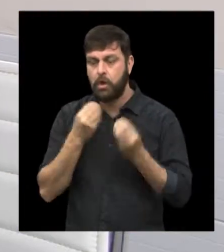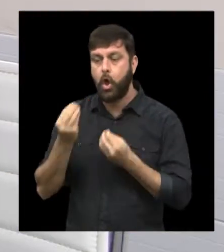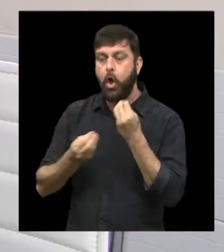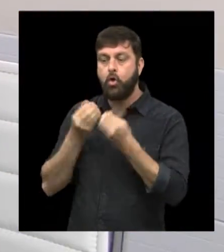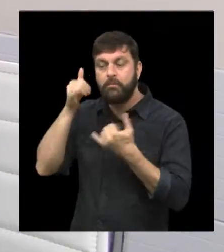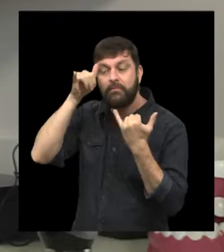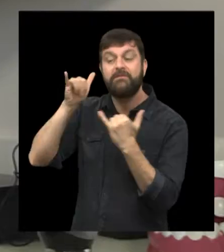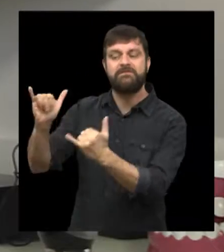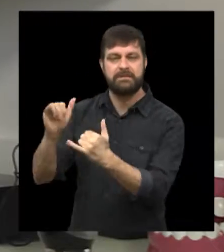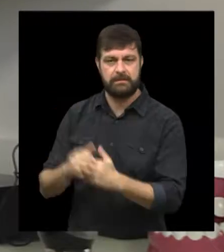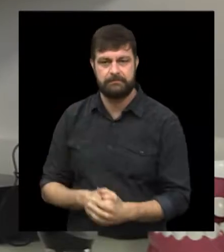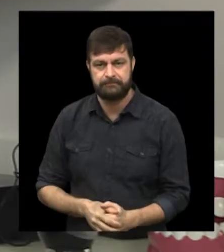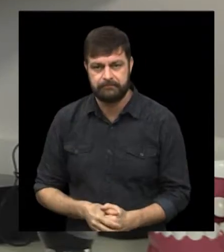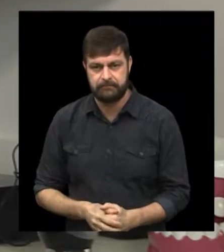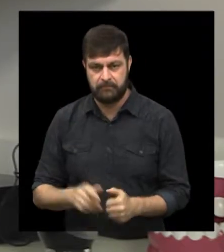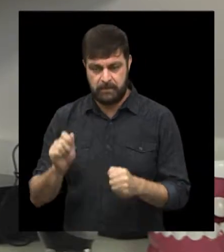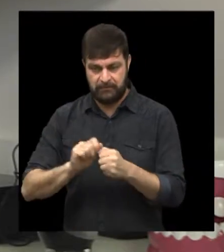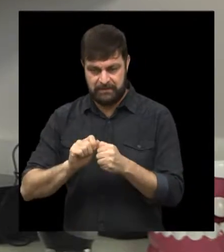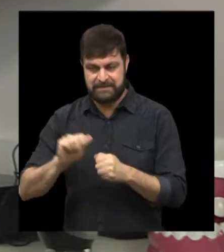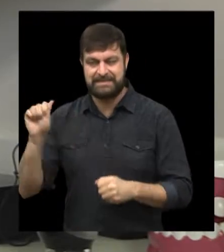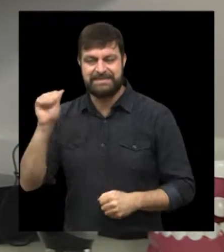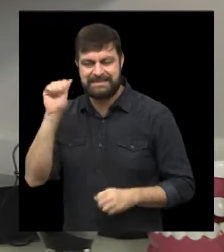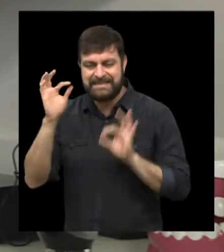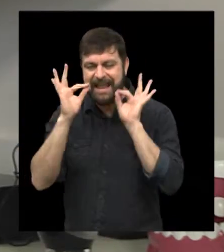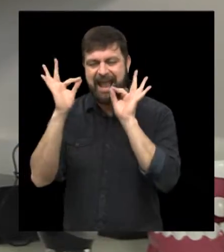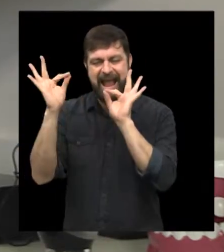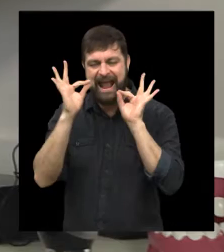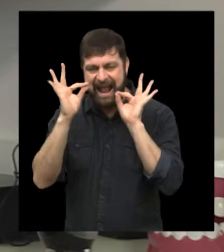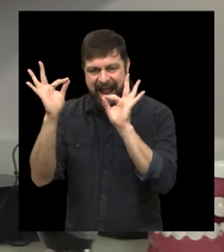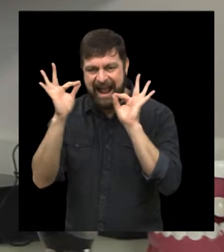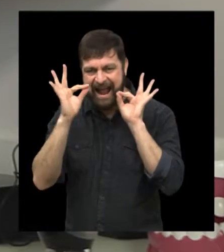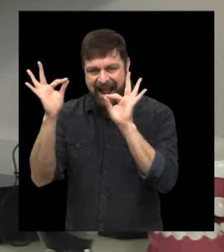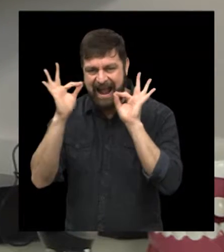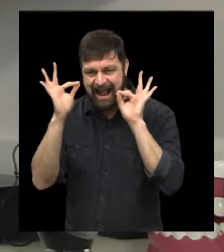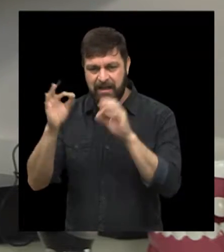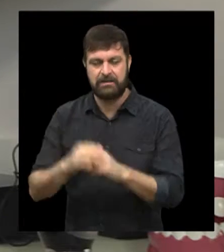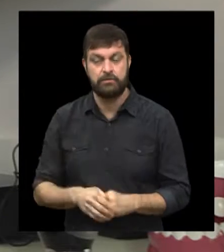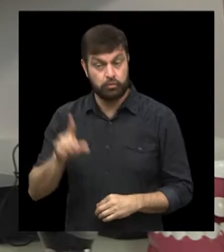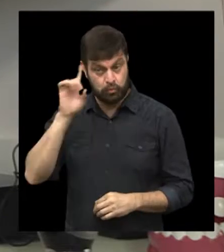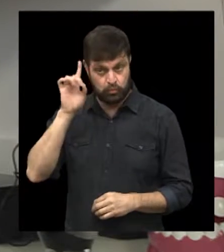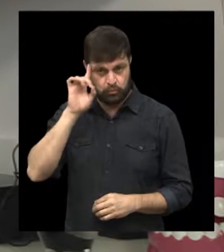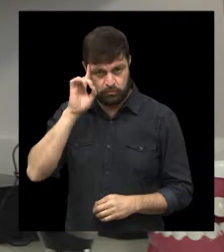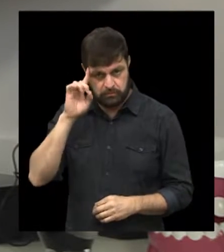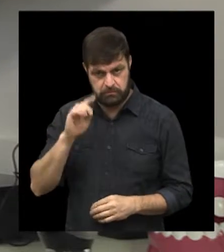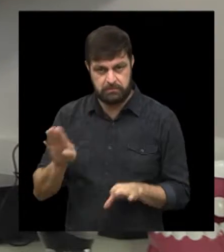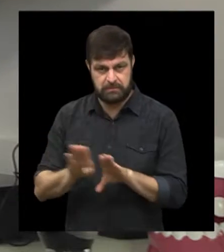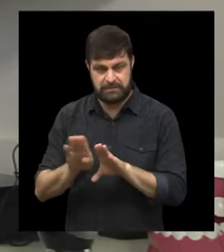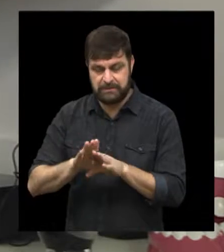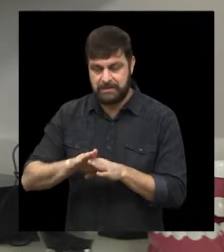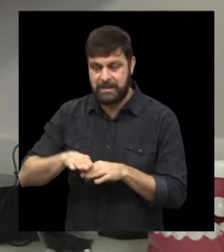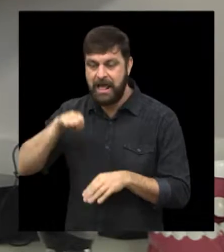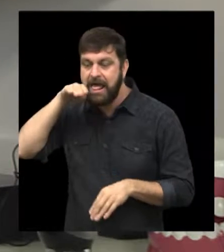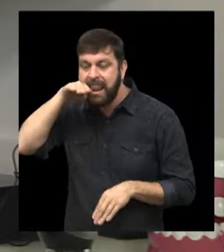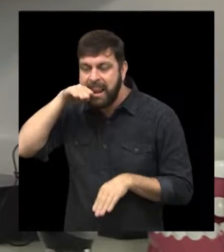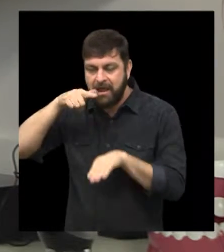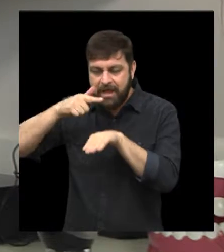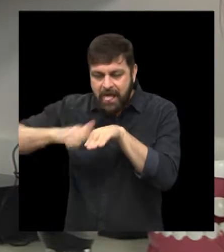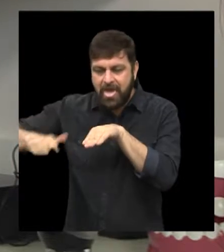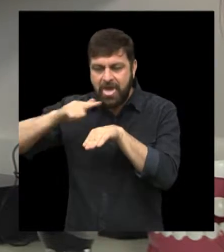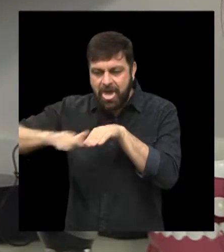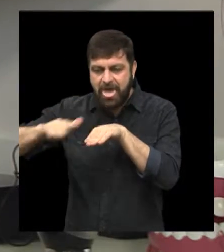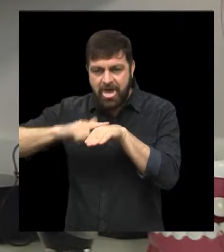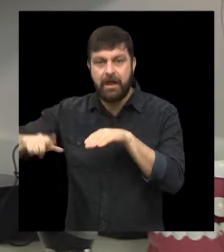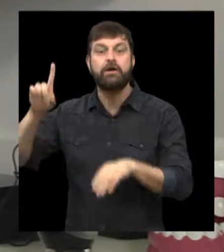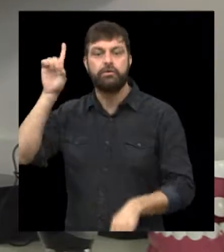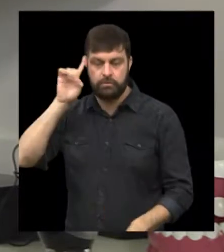prevenção, qual é? A prevenção seria fazer uma higiene bucal adequada, com escovação dos dentes e uso de fidental, a limpeza da língua. Todo dia